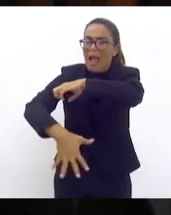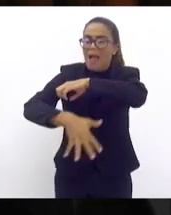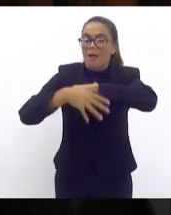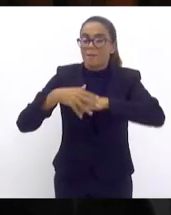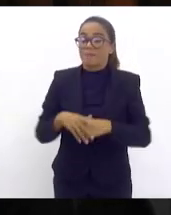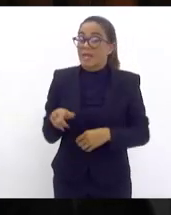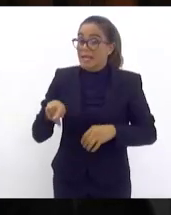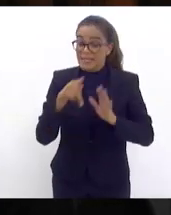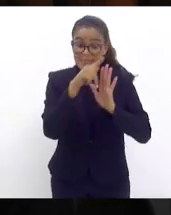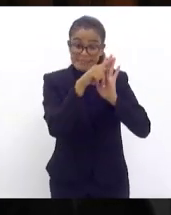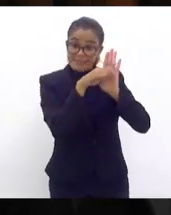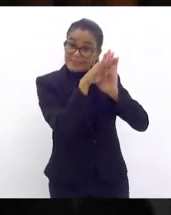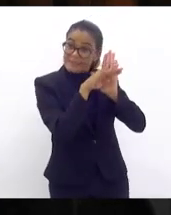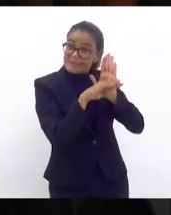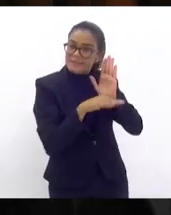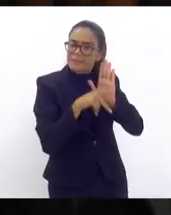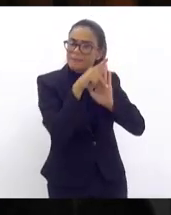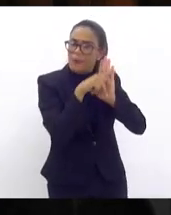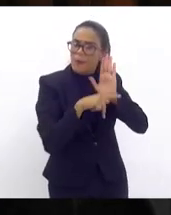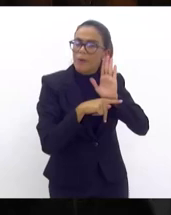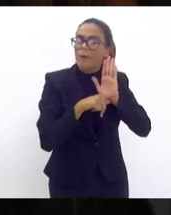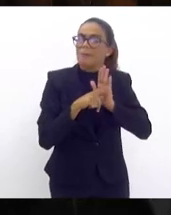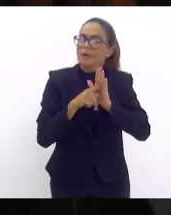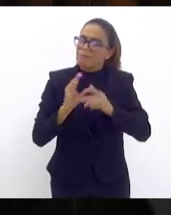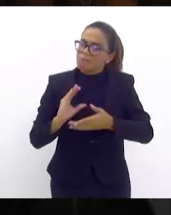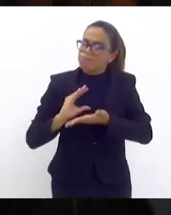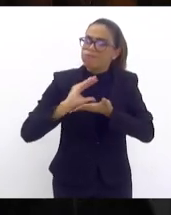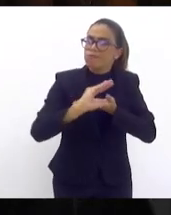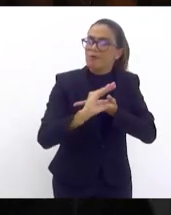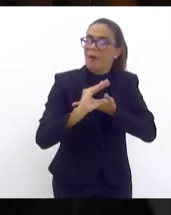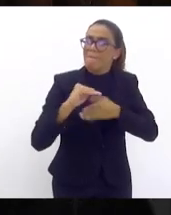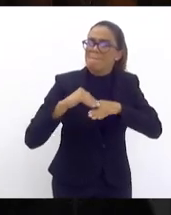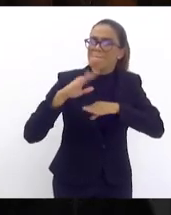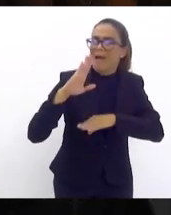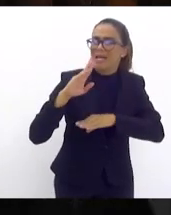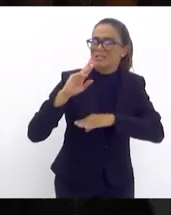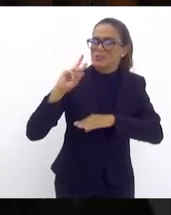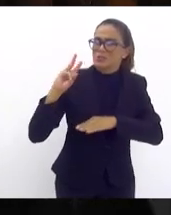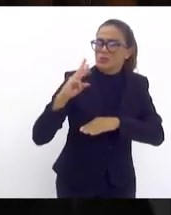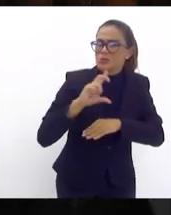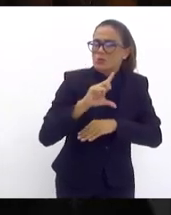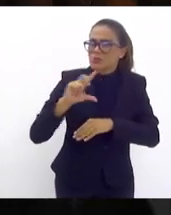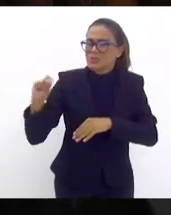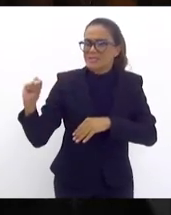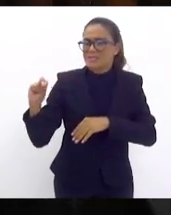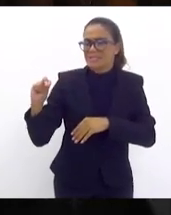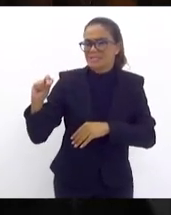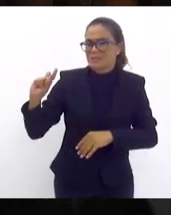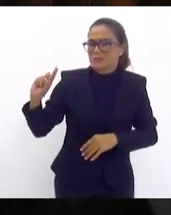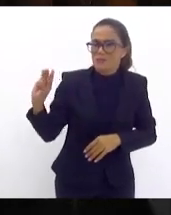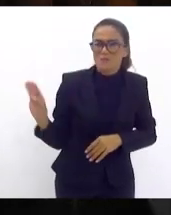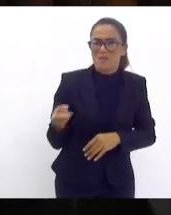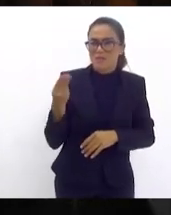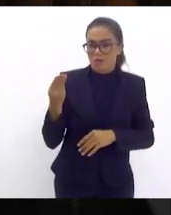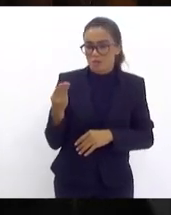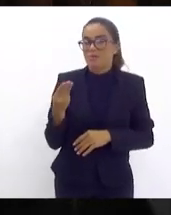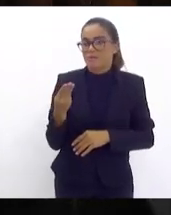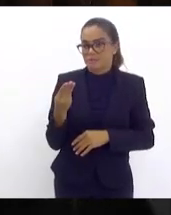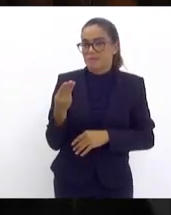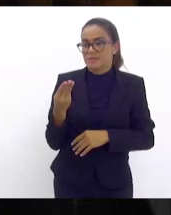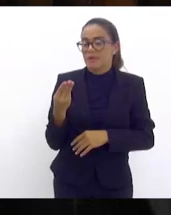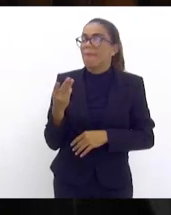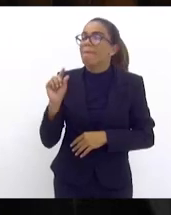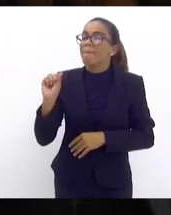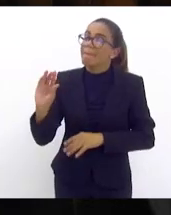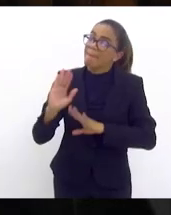investiu em Petrópolis mais de 200 milhões sem taxa de juros e com uma carência de 12